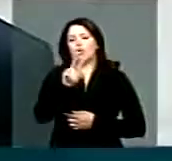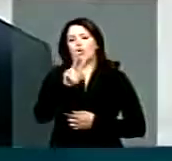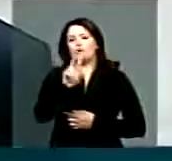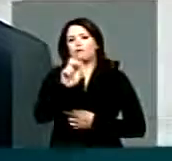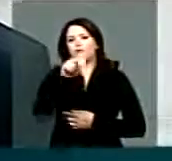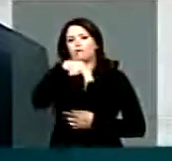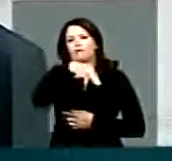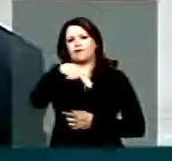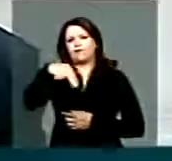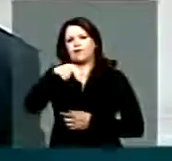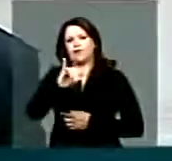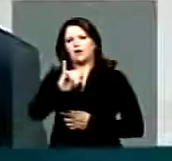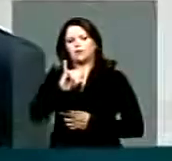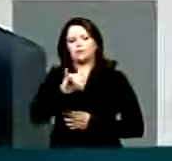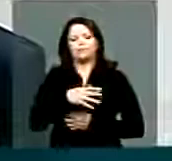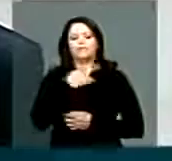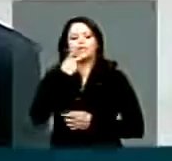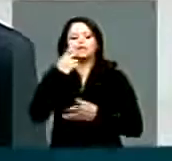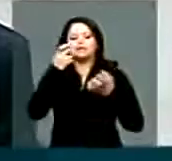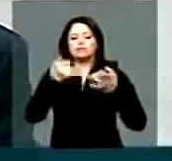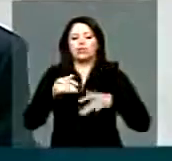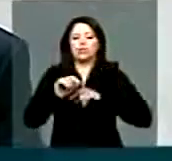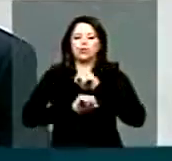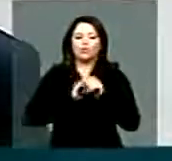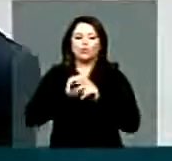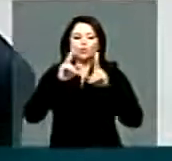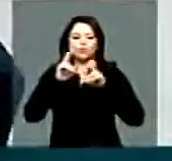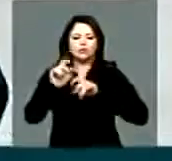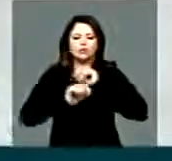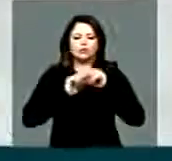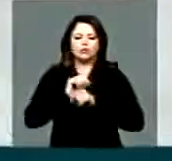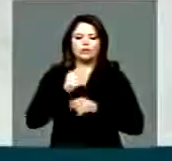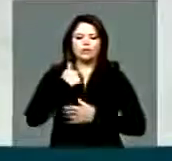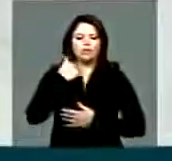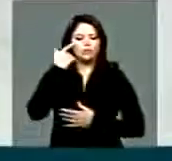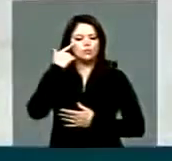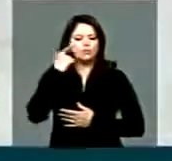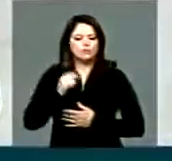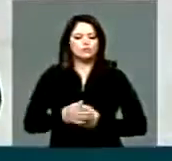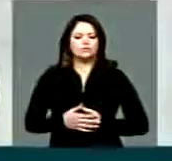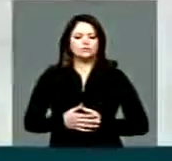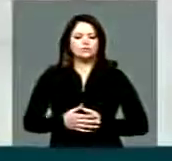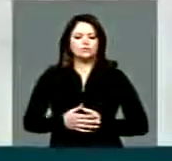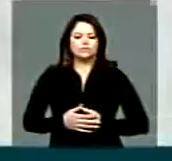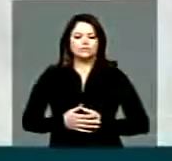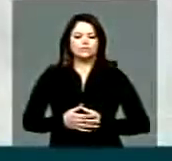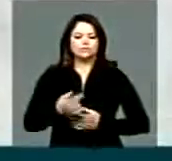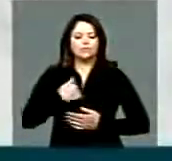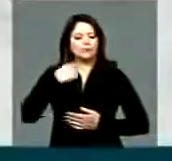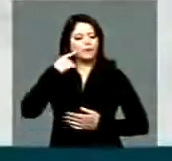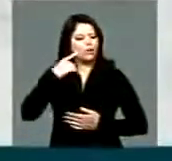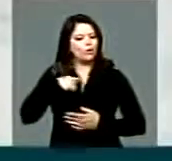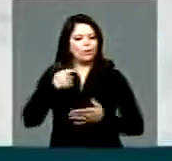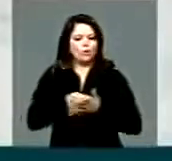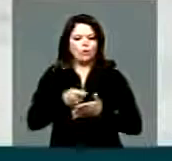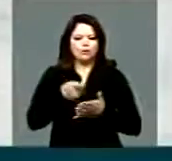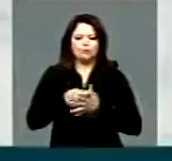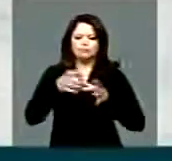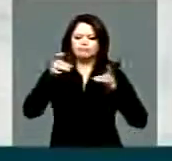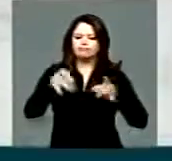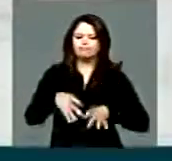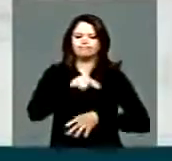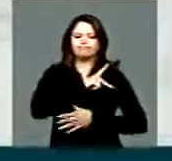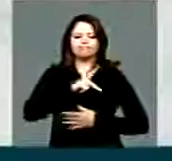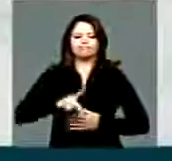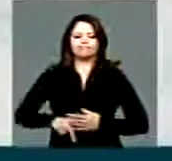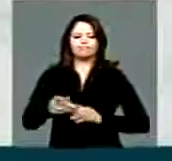Vossa Excelência mexeu ainda agora num tema que eu fui obrigado a largar a presidência